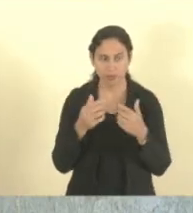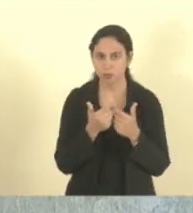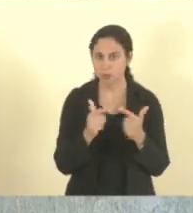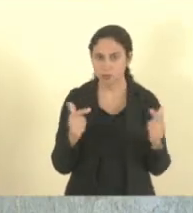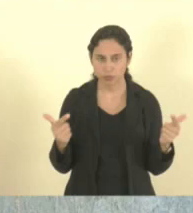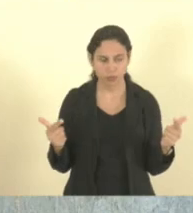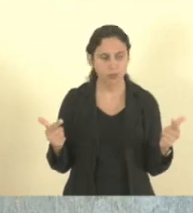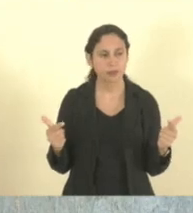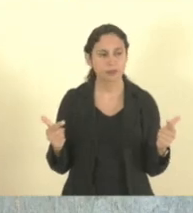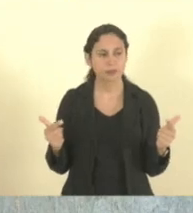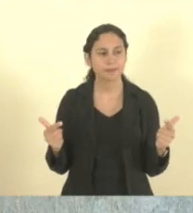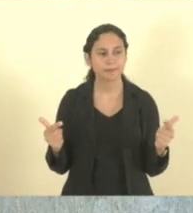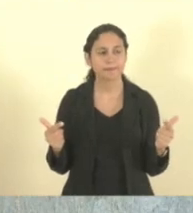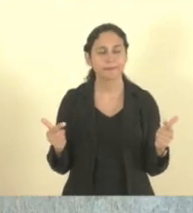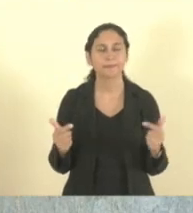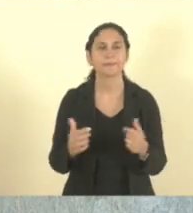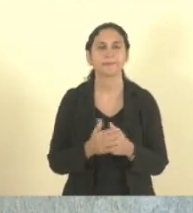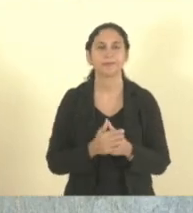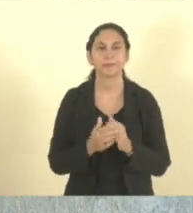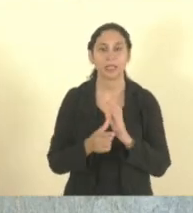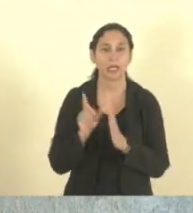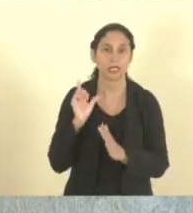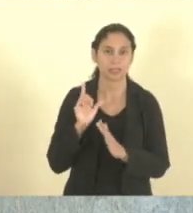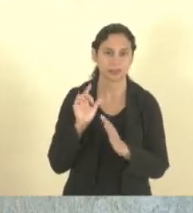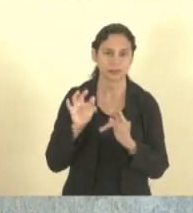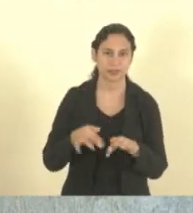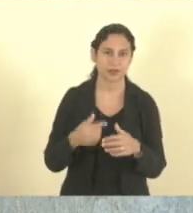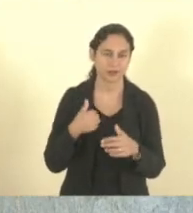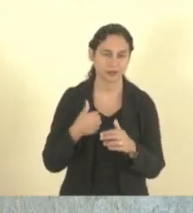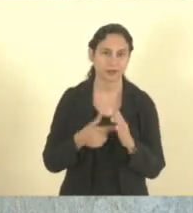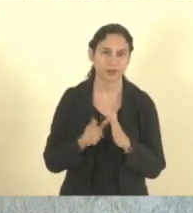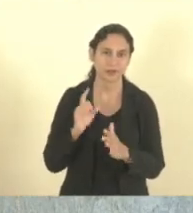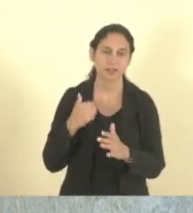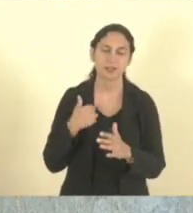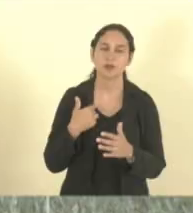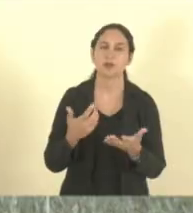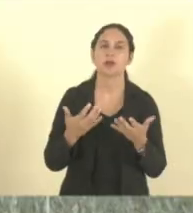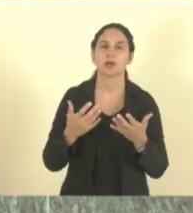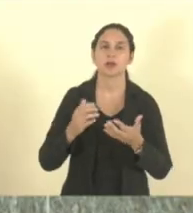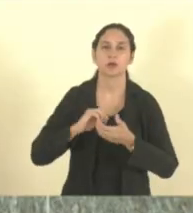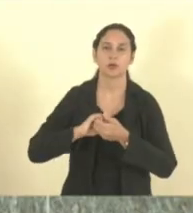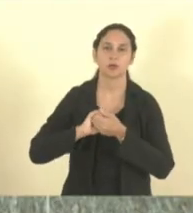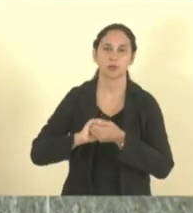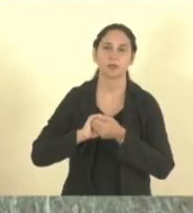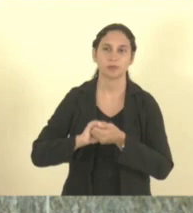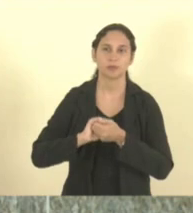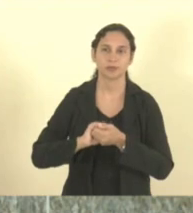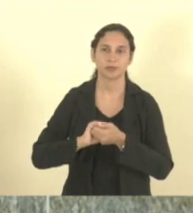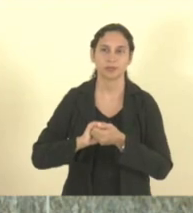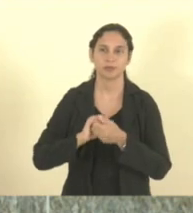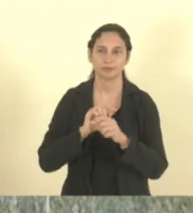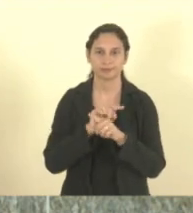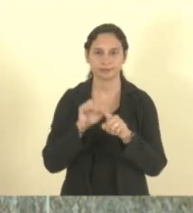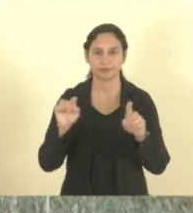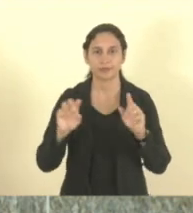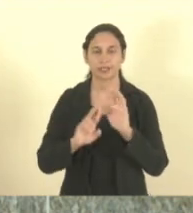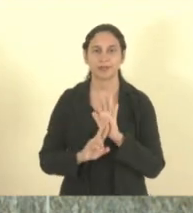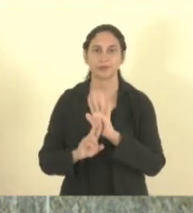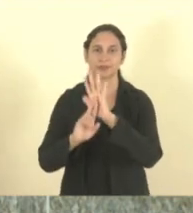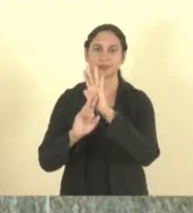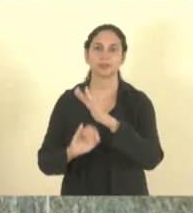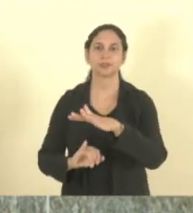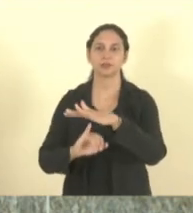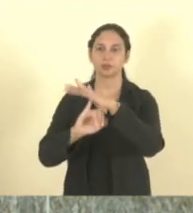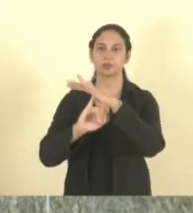Não tendo, antes de finalizar, gostaria de cumprimentar novamente os representantes aqui do Instituto